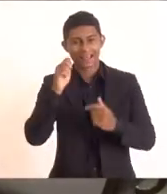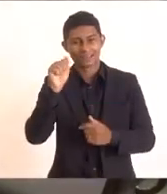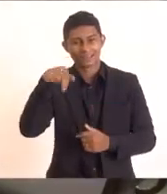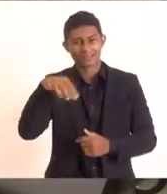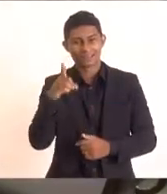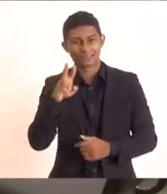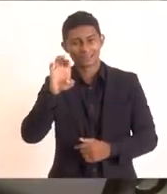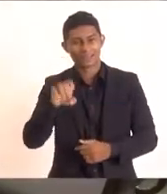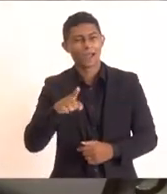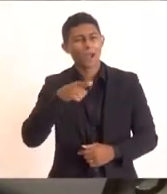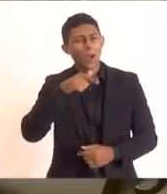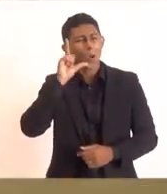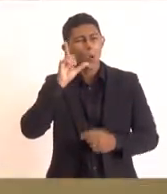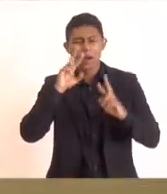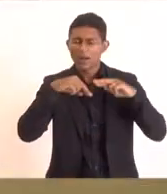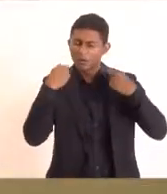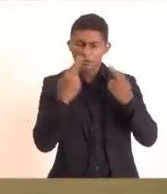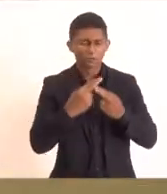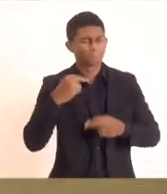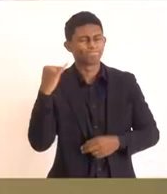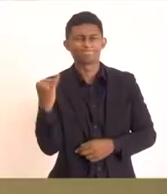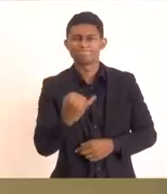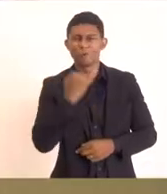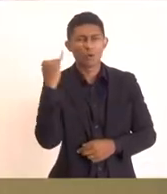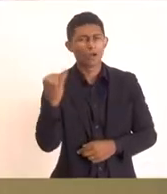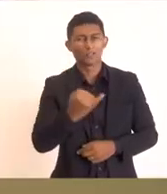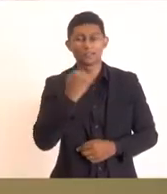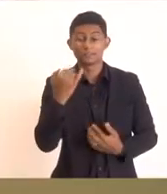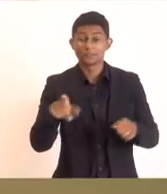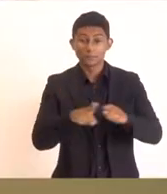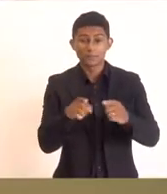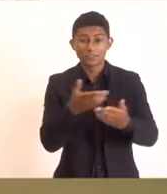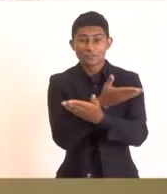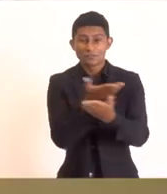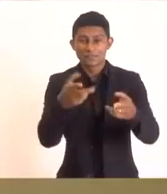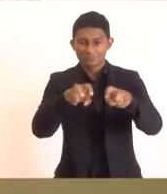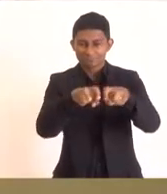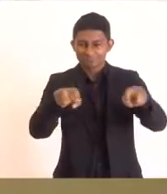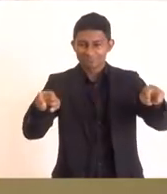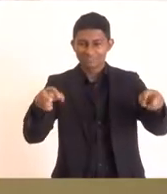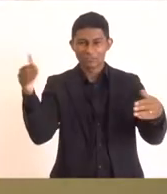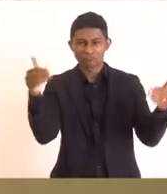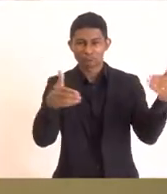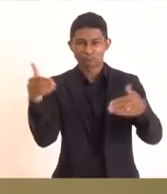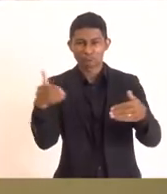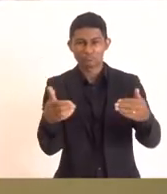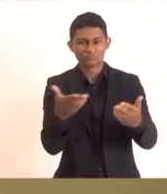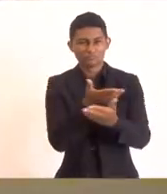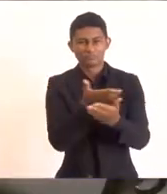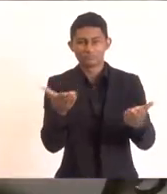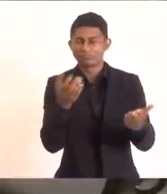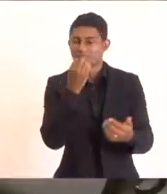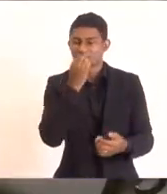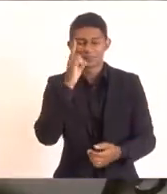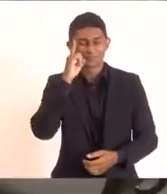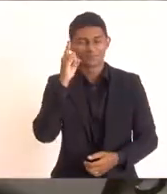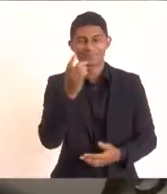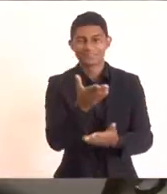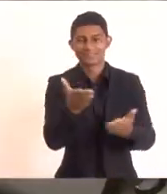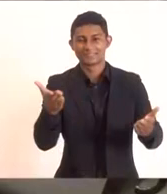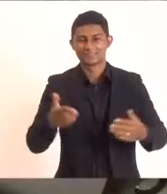nós tivemos ontem uma reunião muito importante e todos os presentes da mesa, senhores e senhoras, bom dia a todos.